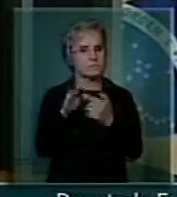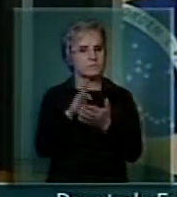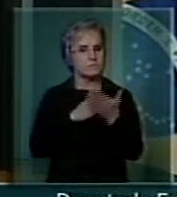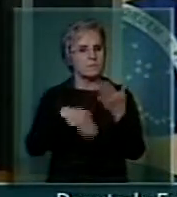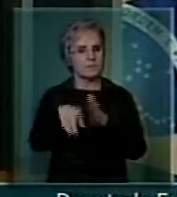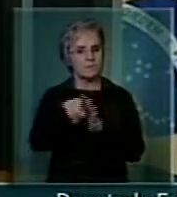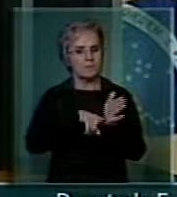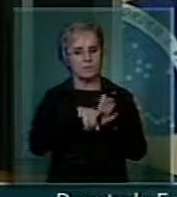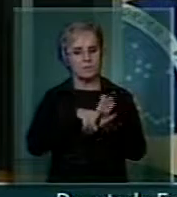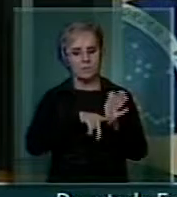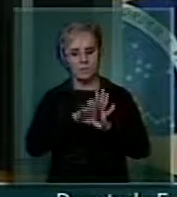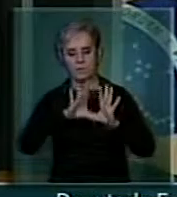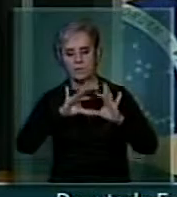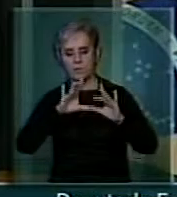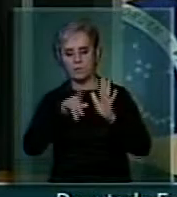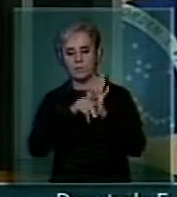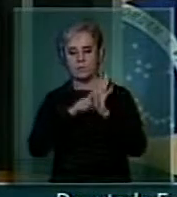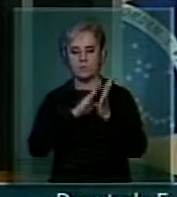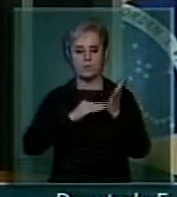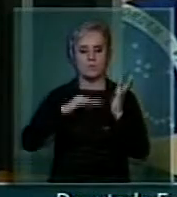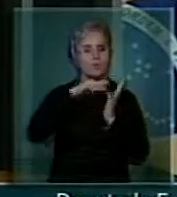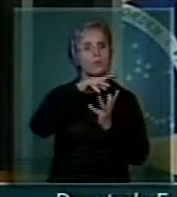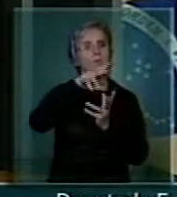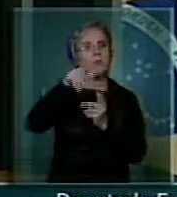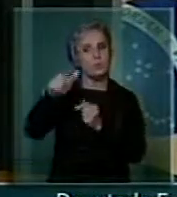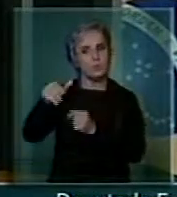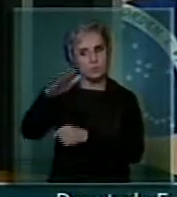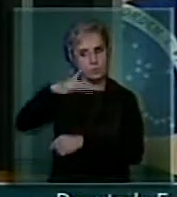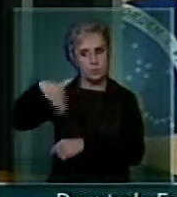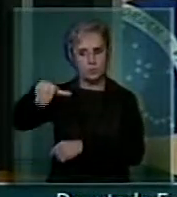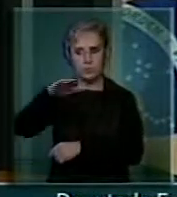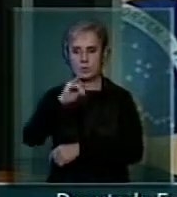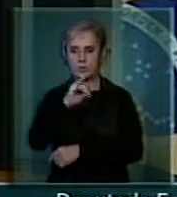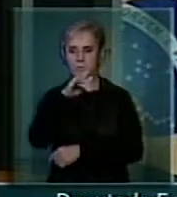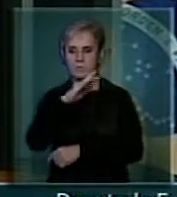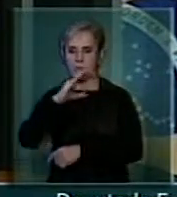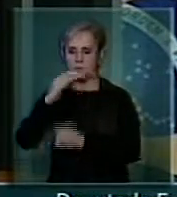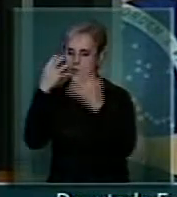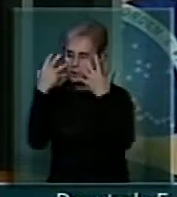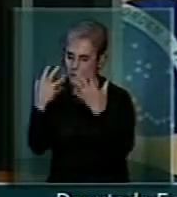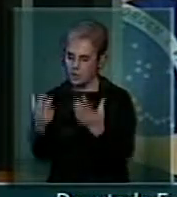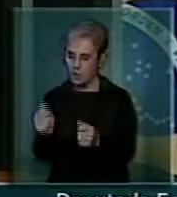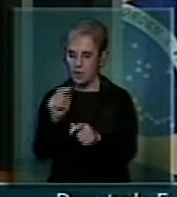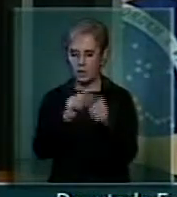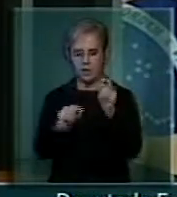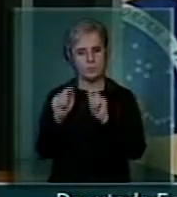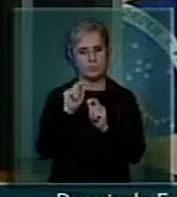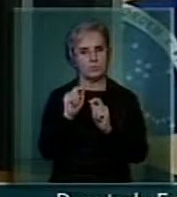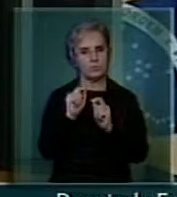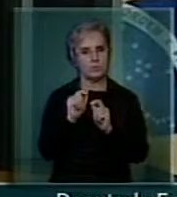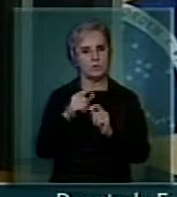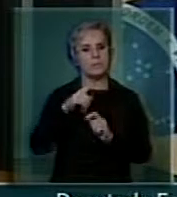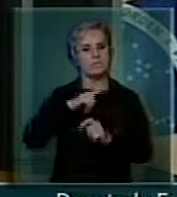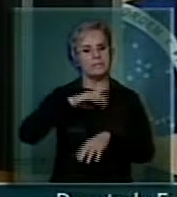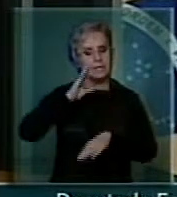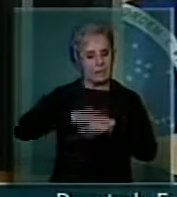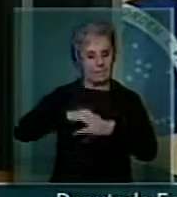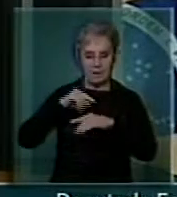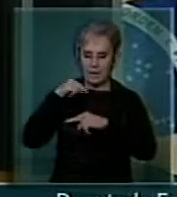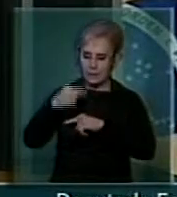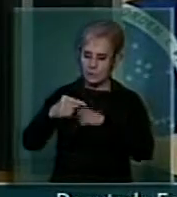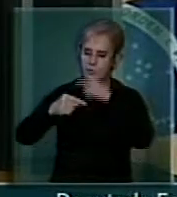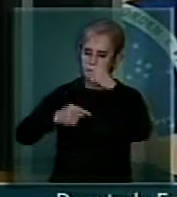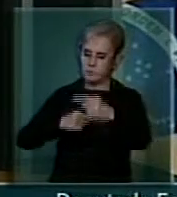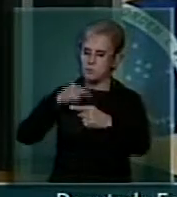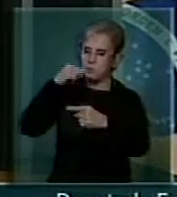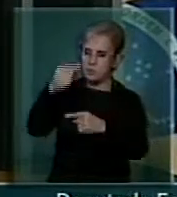os cientistas do mundo, e isso foi assumido pelo IPCC, de que cada vez mais as chuvas serão